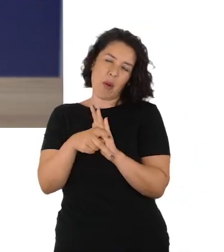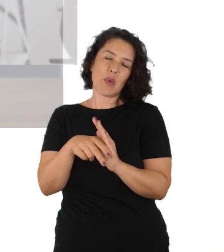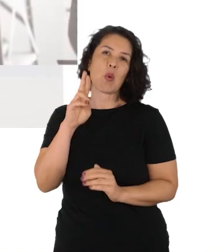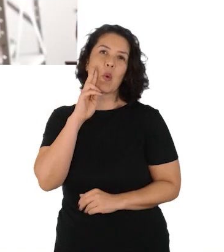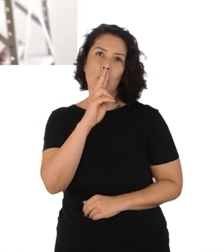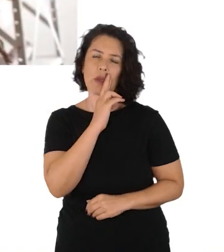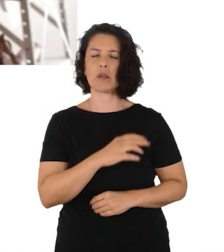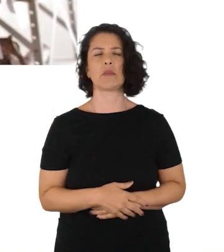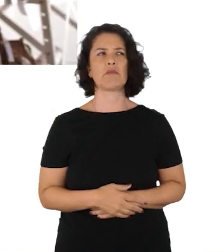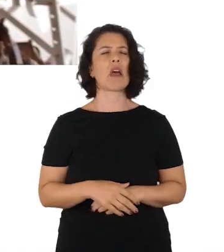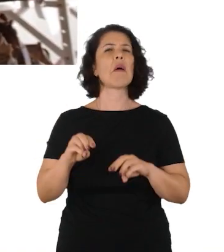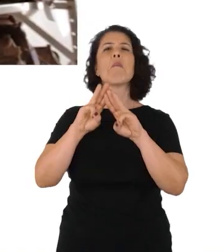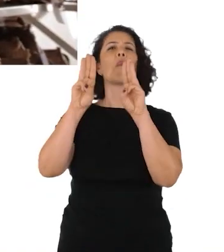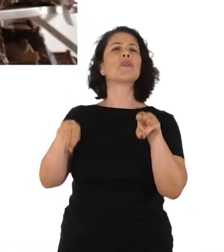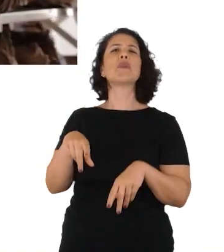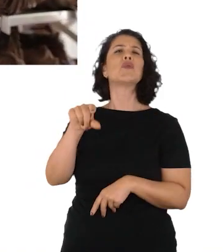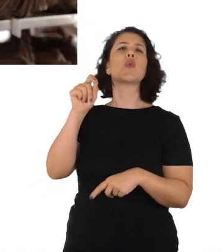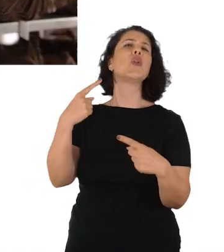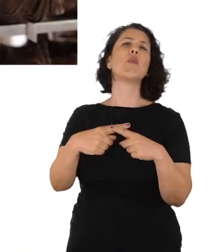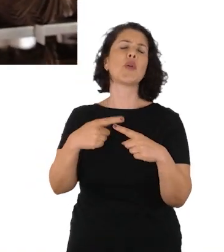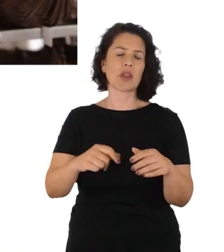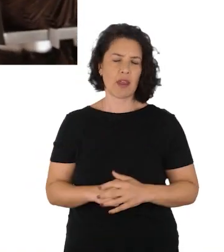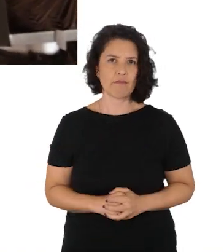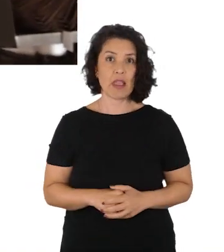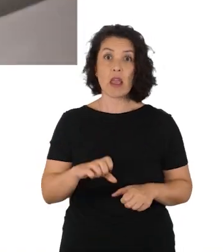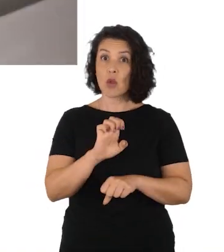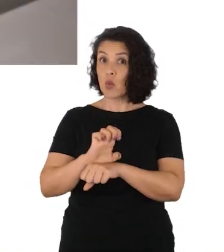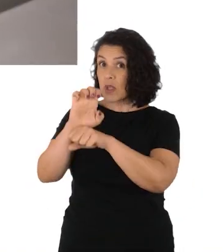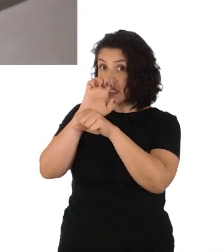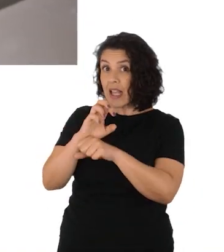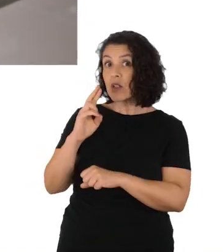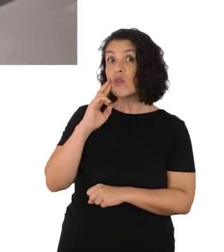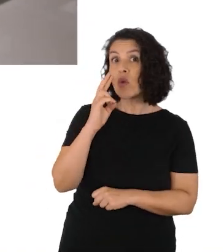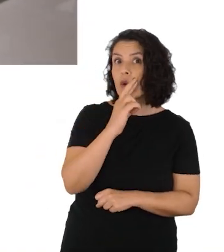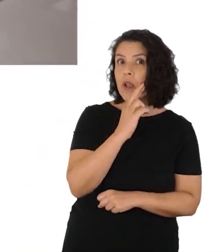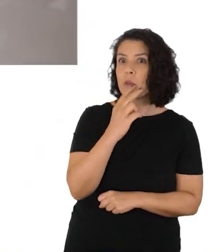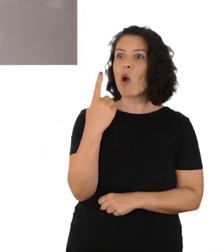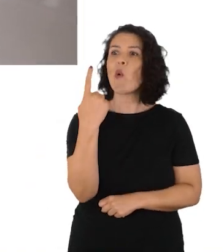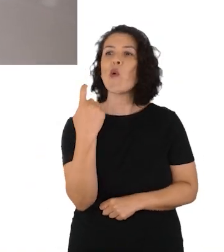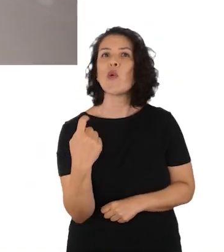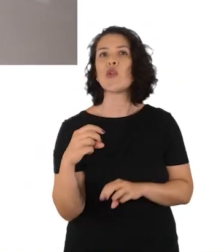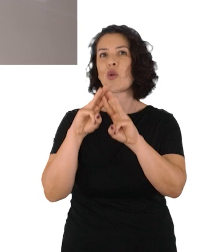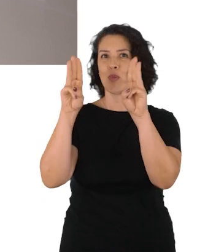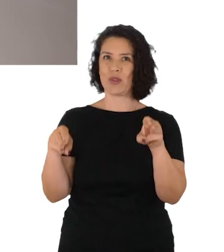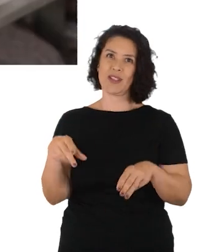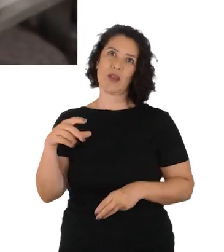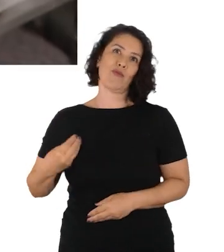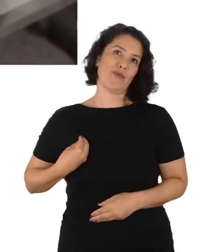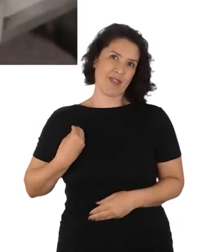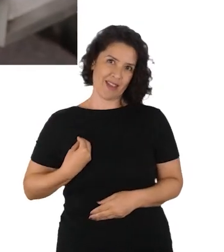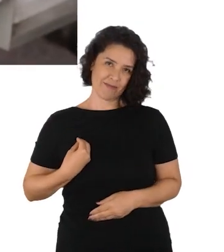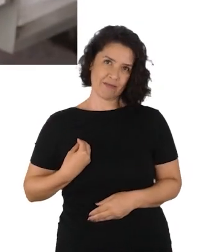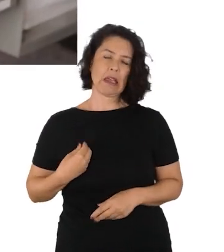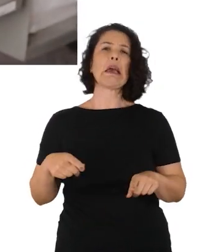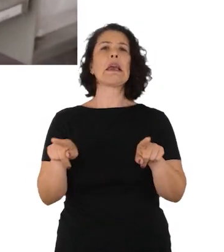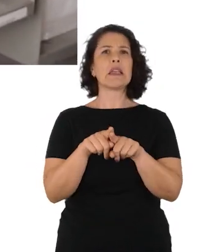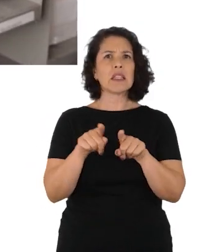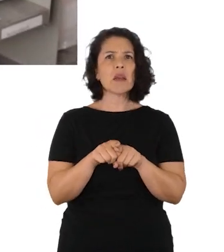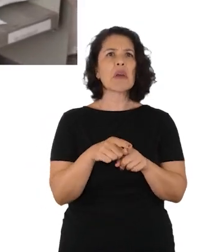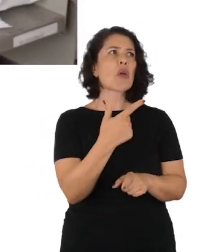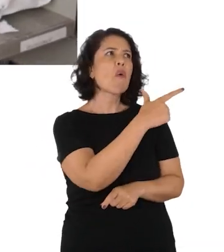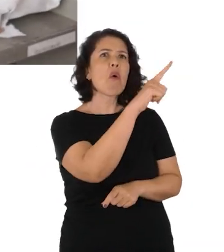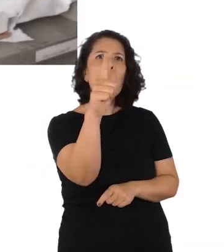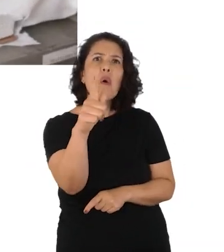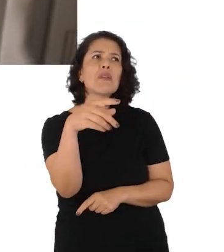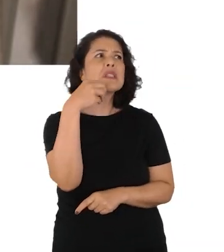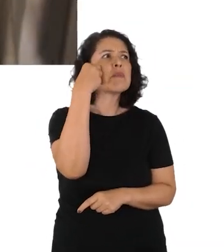de Roraima. Por que a escolha do museu? Porque em todo o estado de Roraima ele é o único, assim como